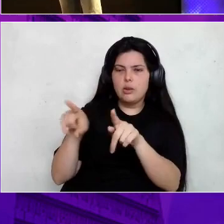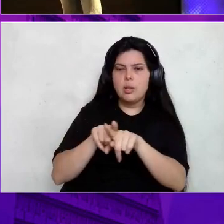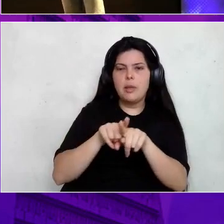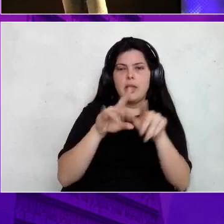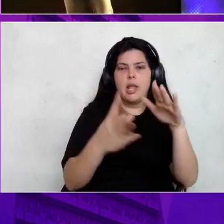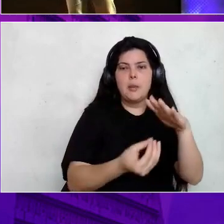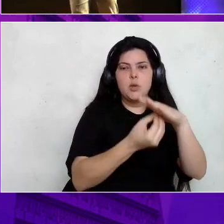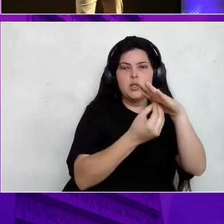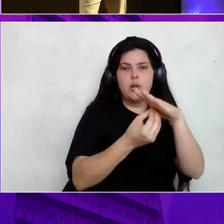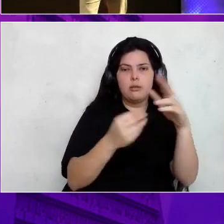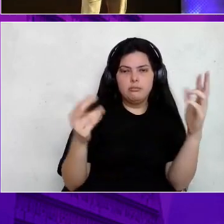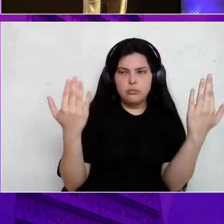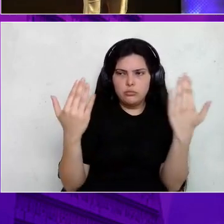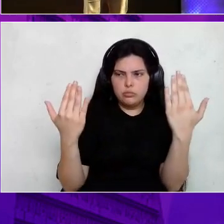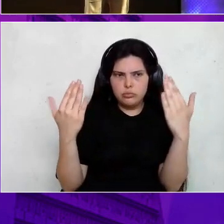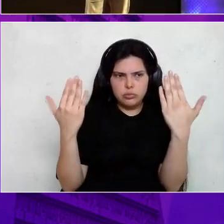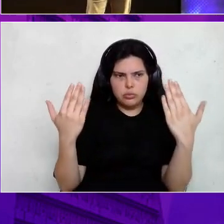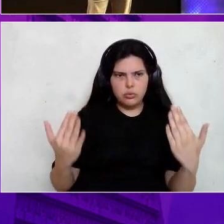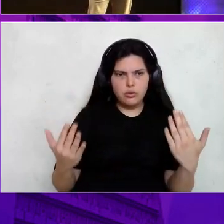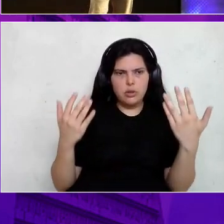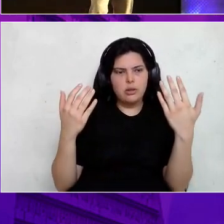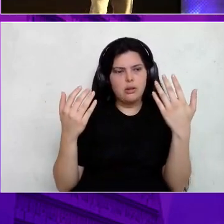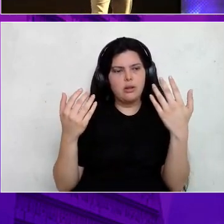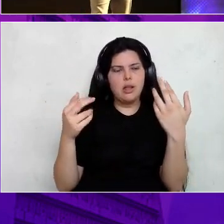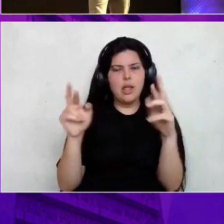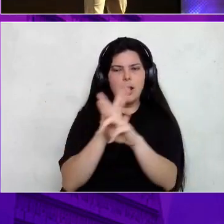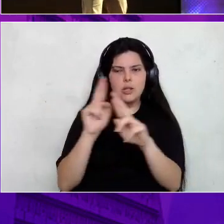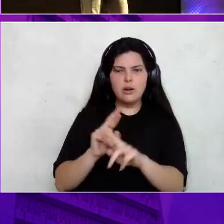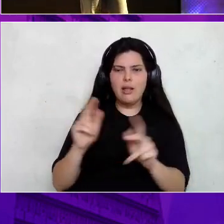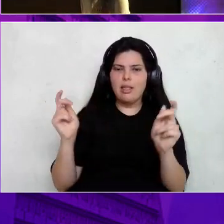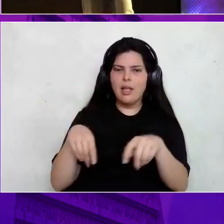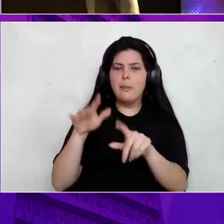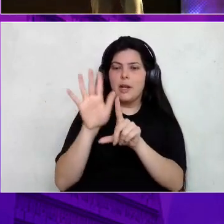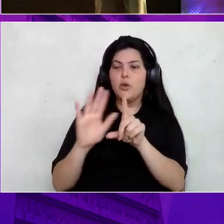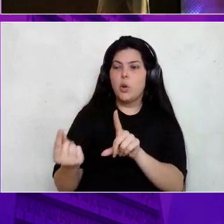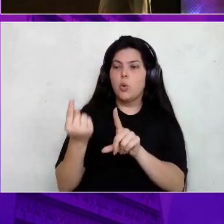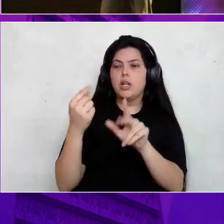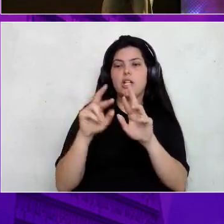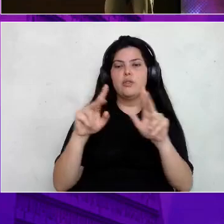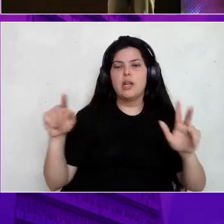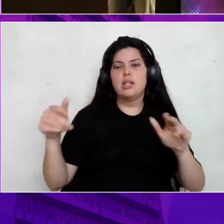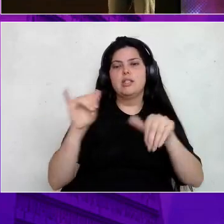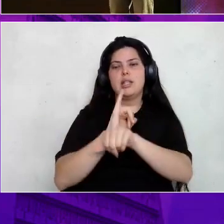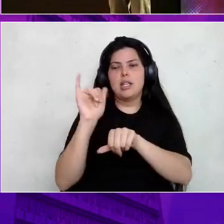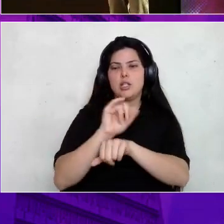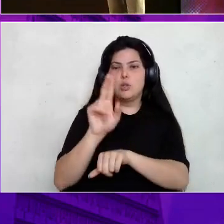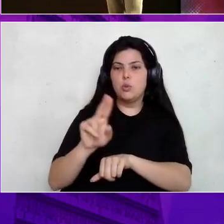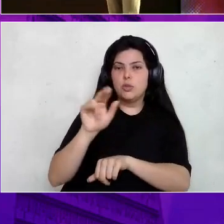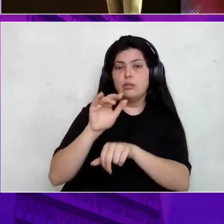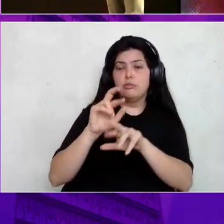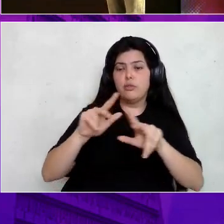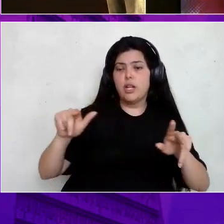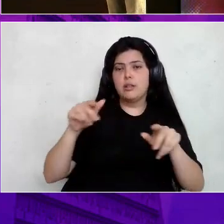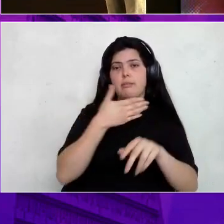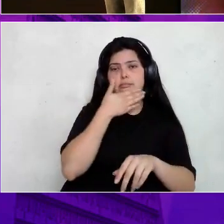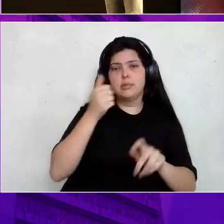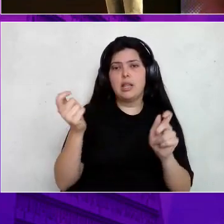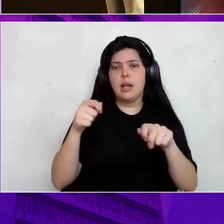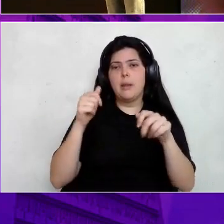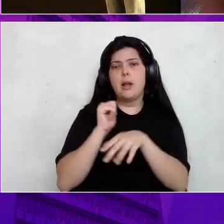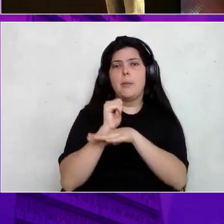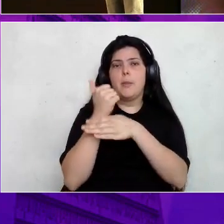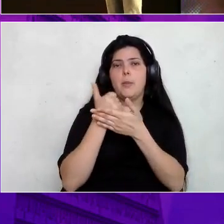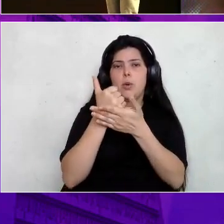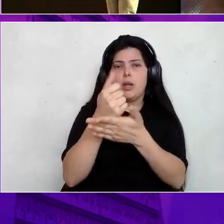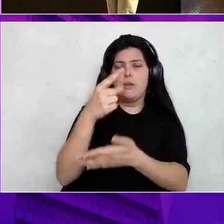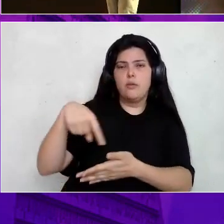a gente tem o lake house. Então, como vocês podem ver, é uma plataforma única com diferentes motores, com diferentes vantagens. que podem auxiliar muito vocês nos